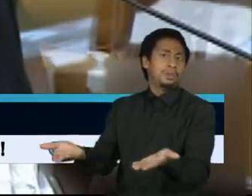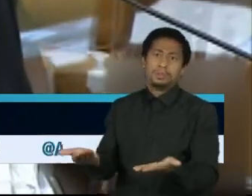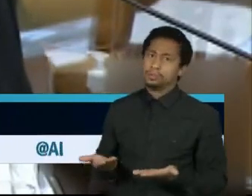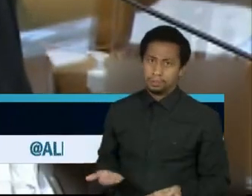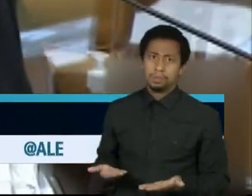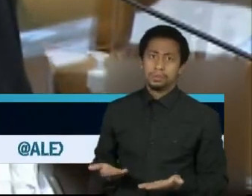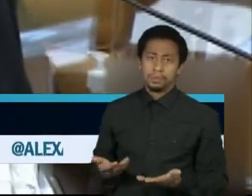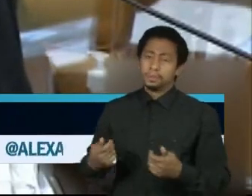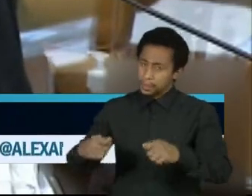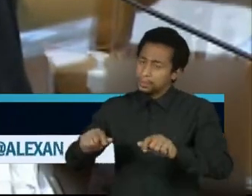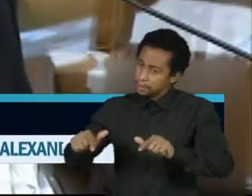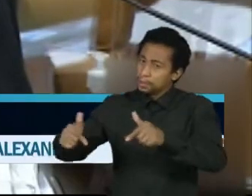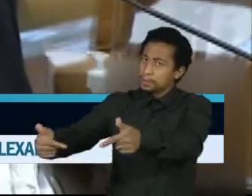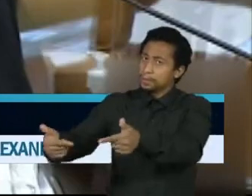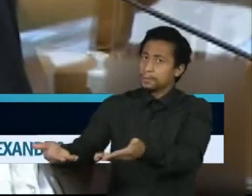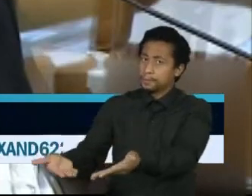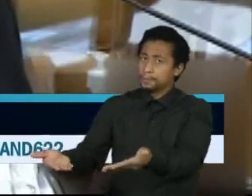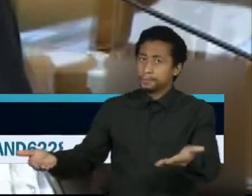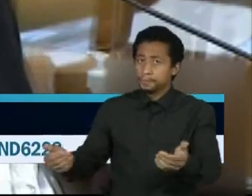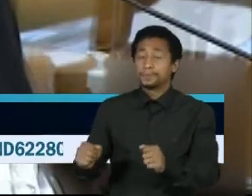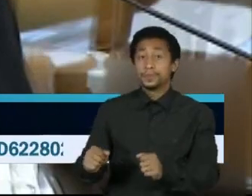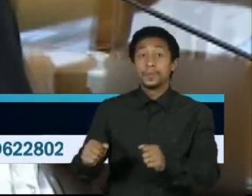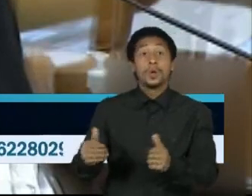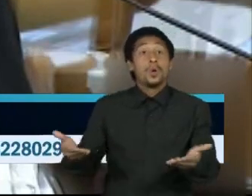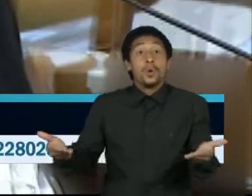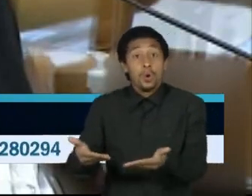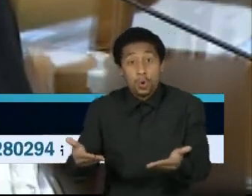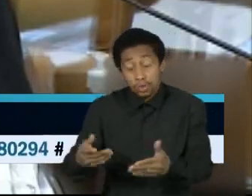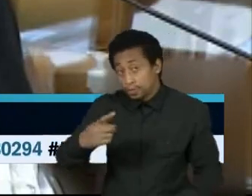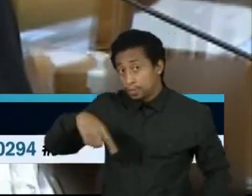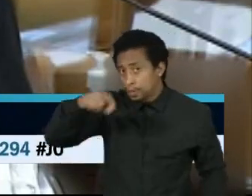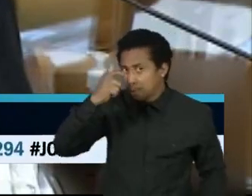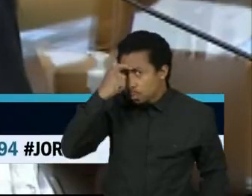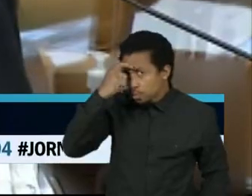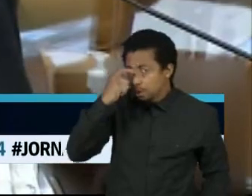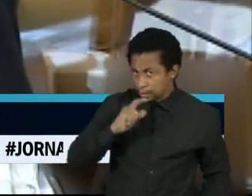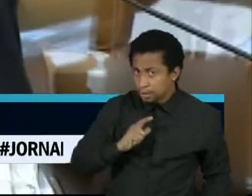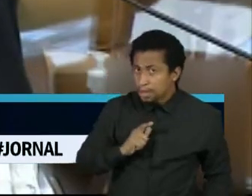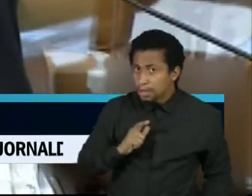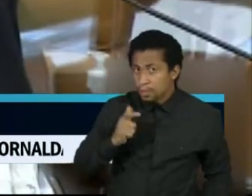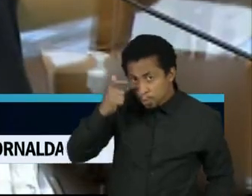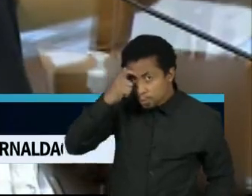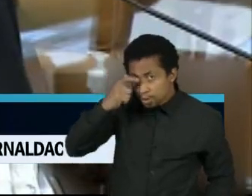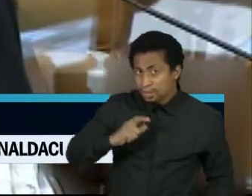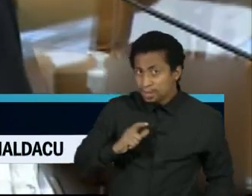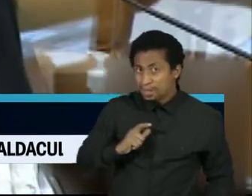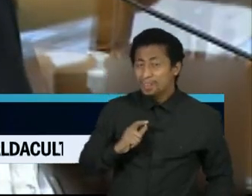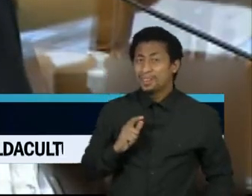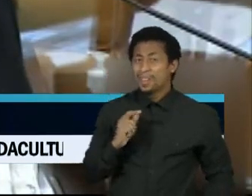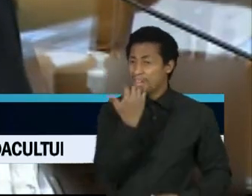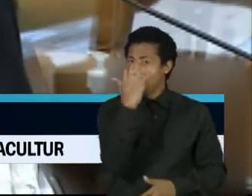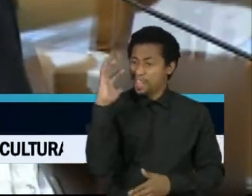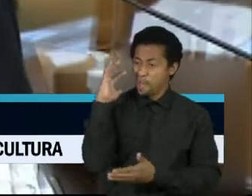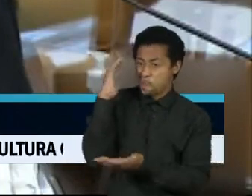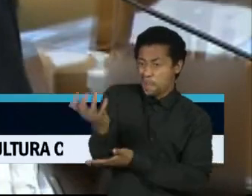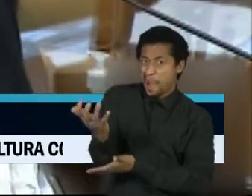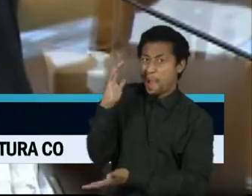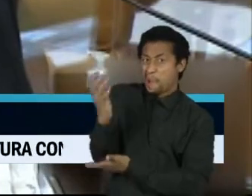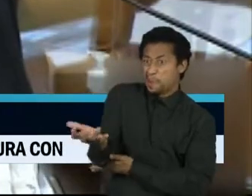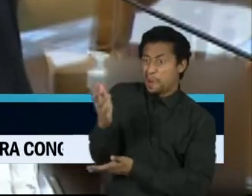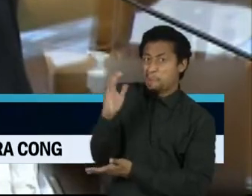se impõe. Ninguém hoje em sã consciência ou com alguma consciência, nem o mais feroz